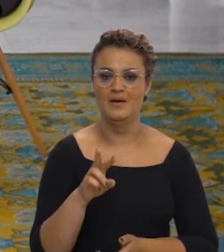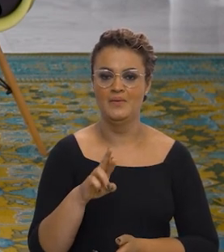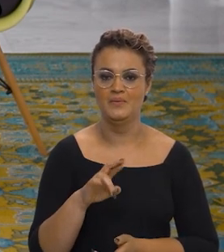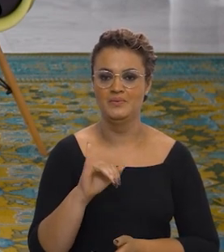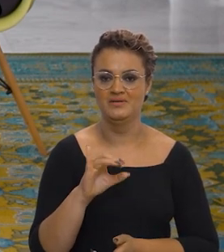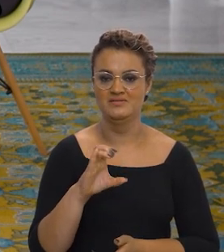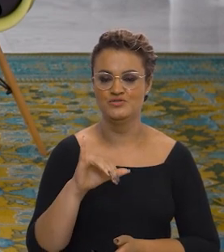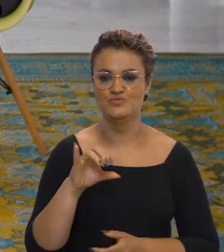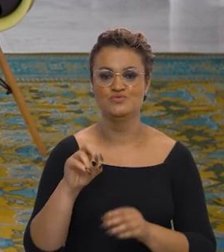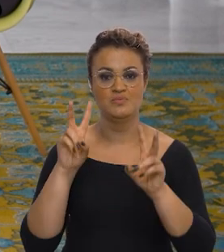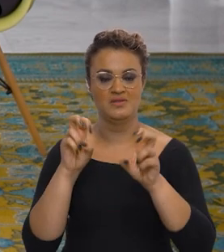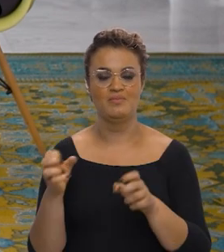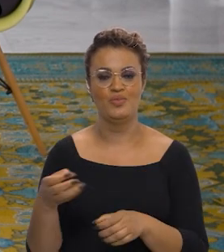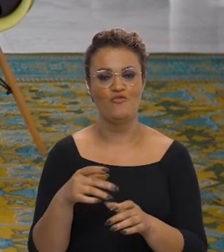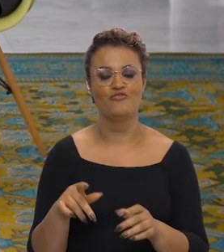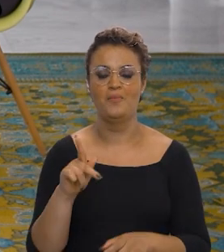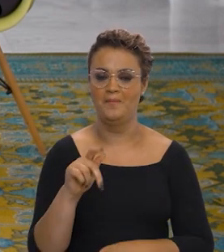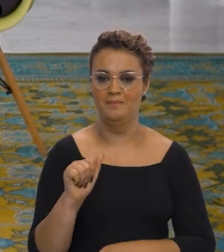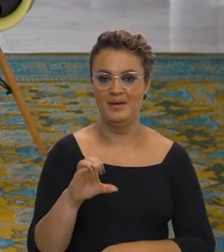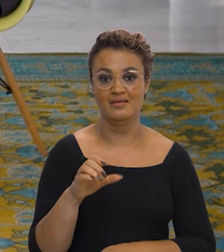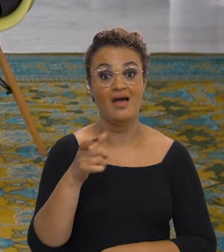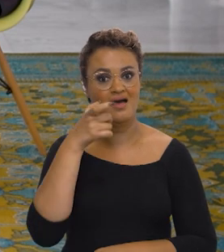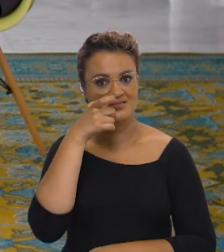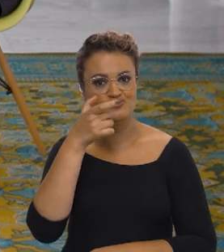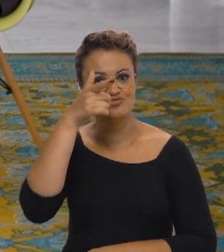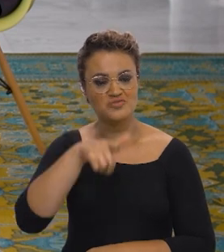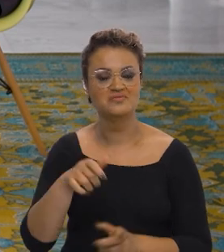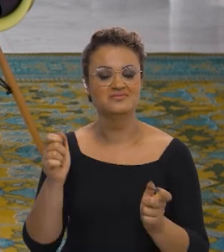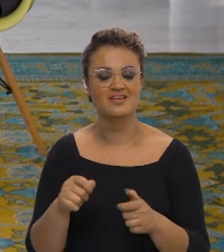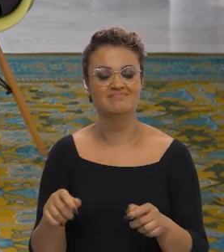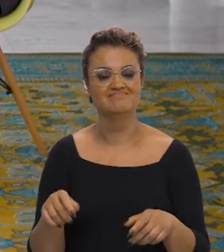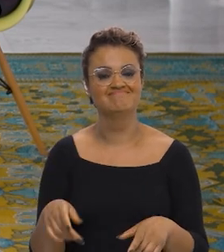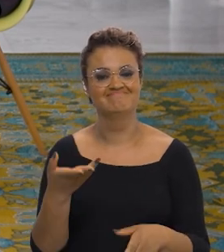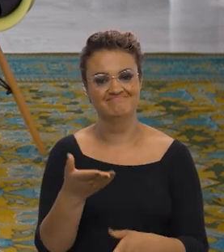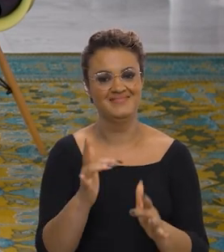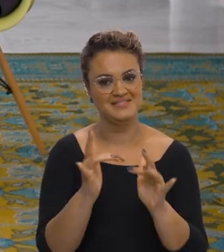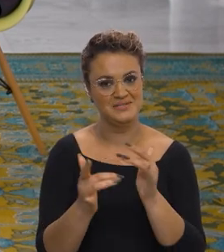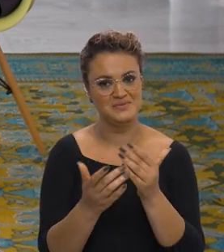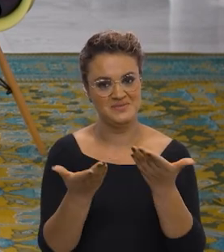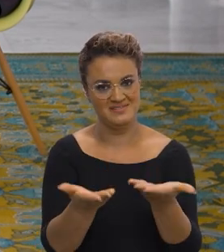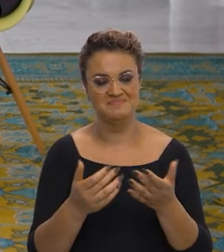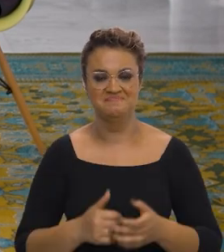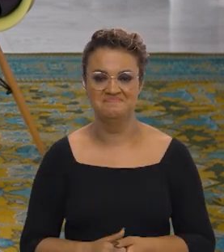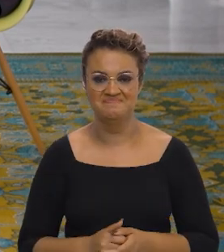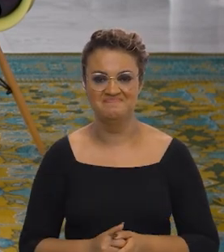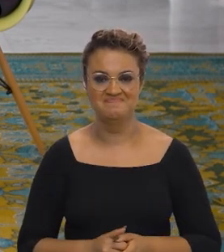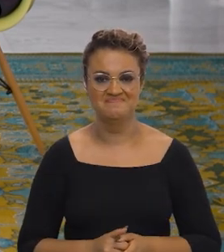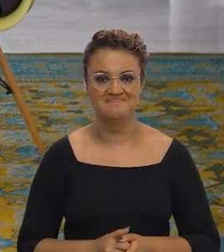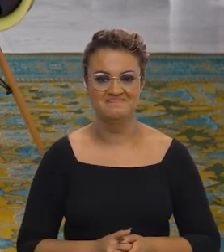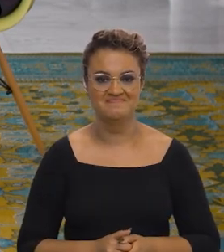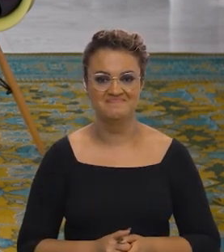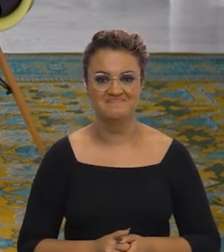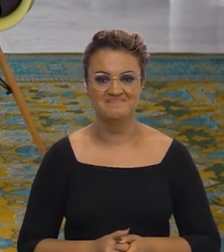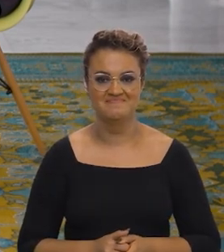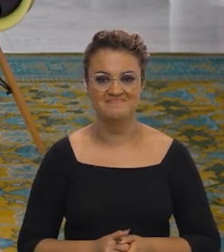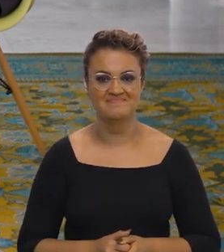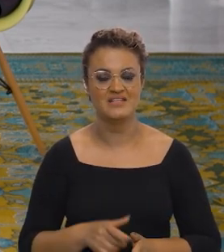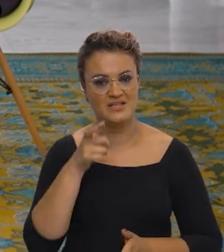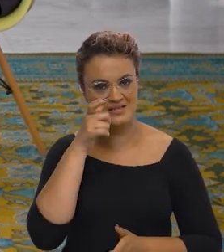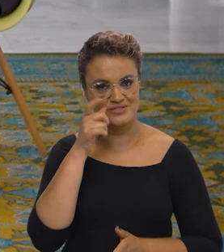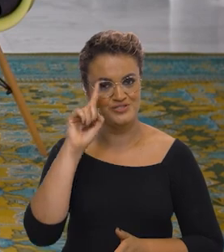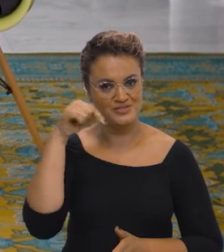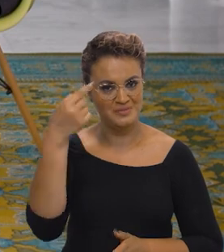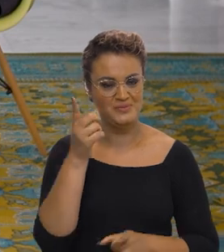sobre o novo PAC. Se você quiser rever essa ou outras entrevistas, nos acompanhe pelas redes sociais. O Brasil